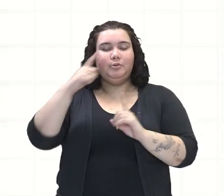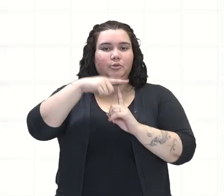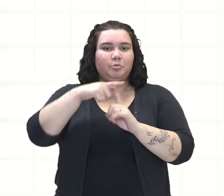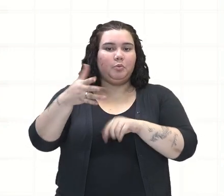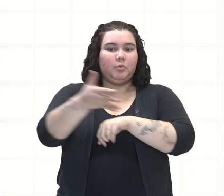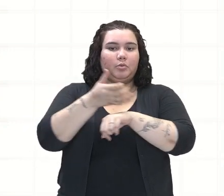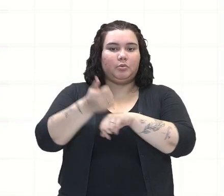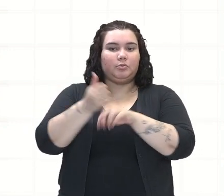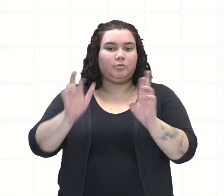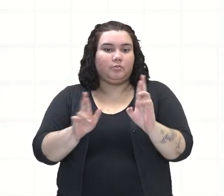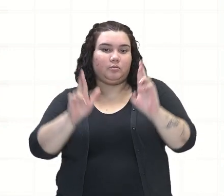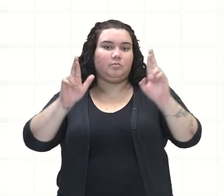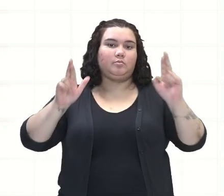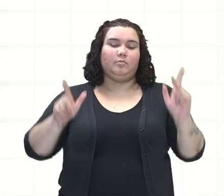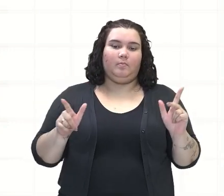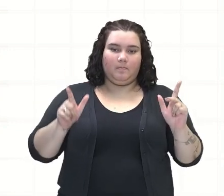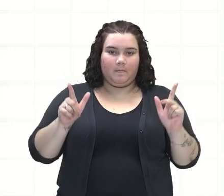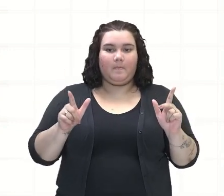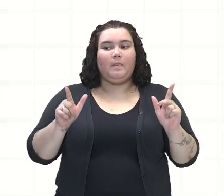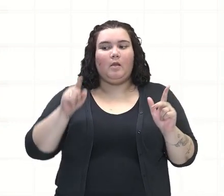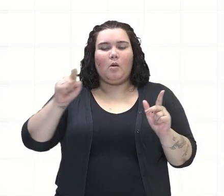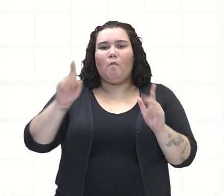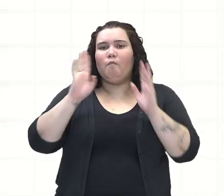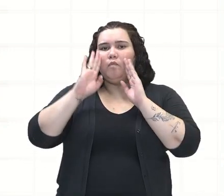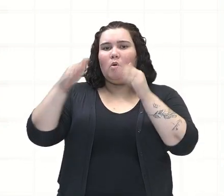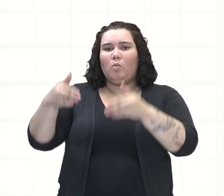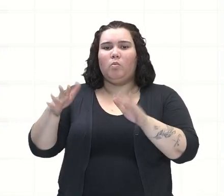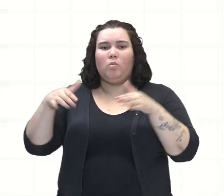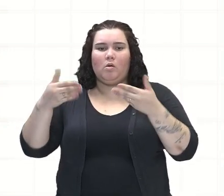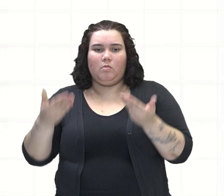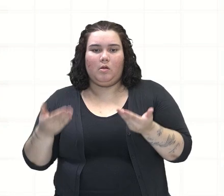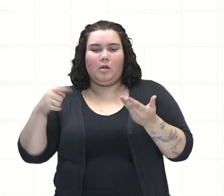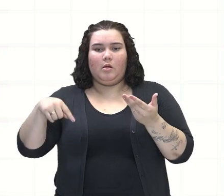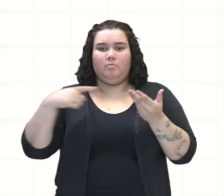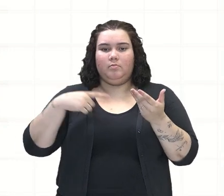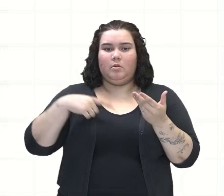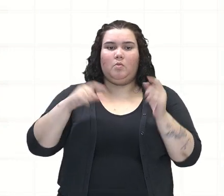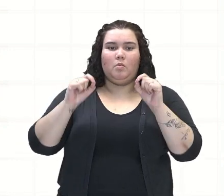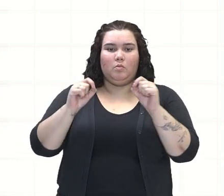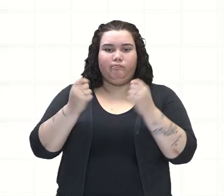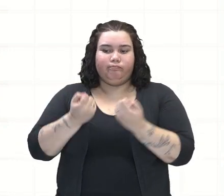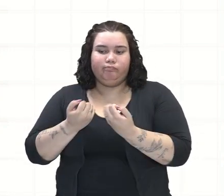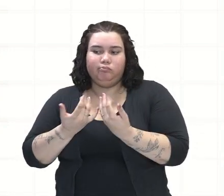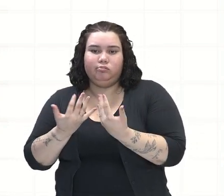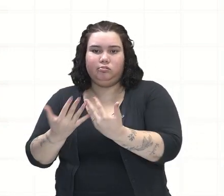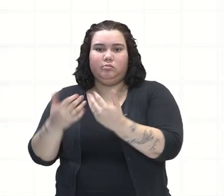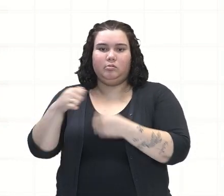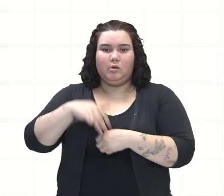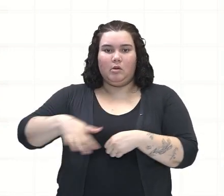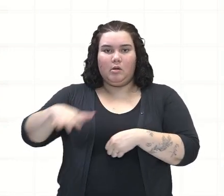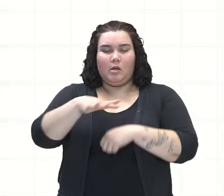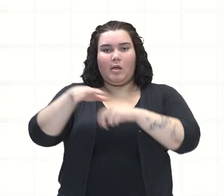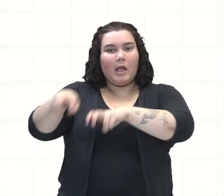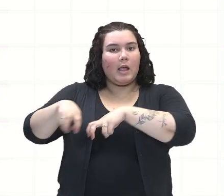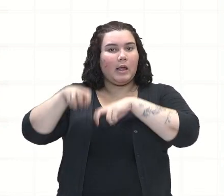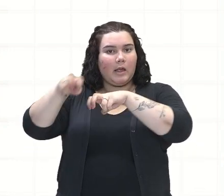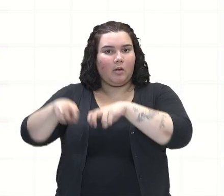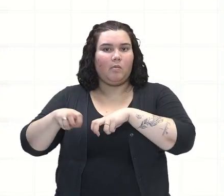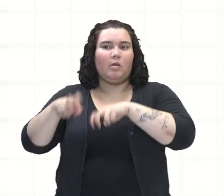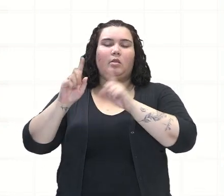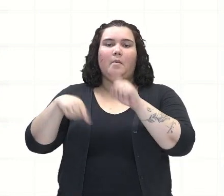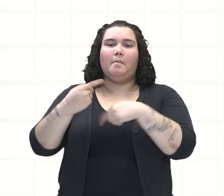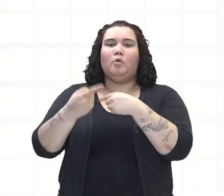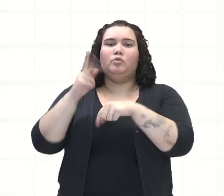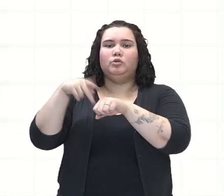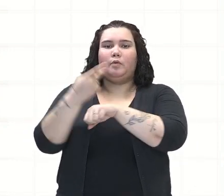falei para vocês, um pouco diferente, tá? Perdão. Baseado ali no cultivo e exportação de produtos de gênero agrícola, em especial